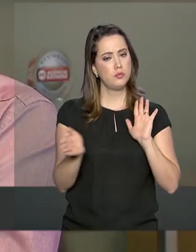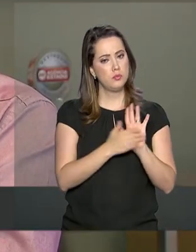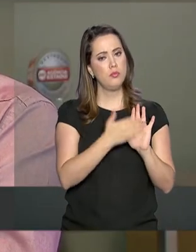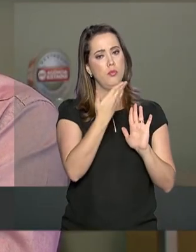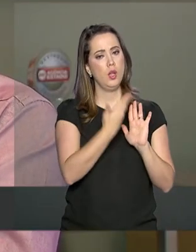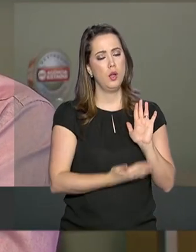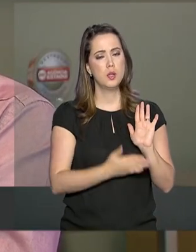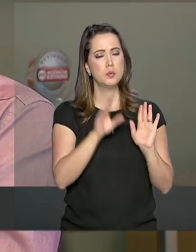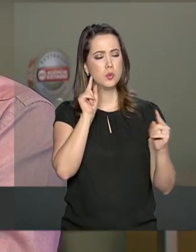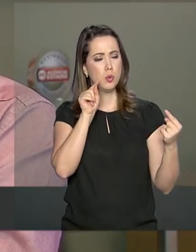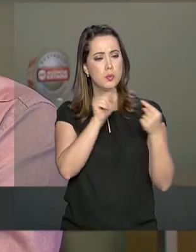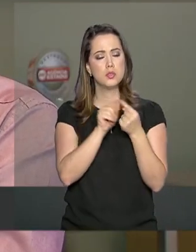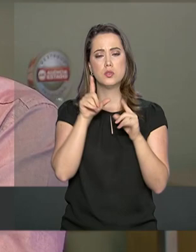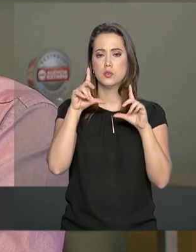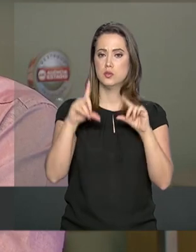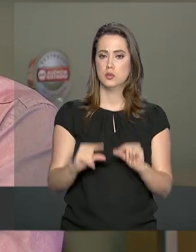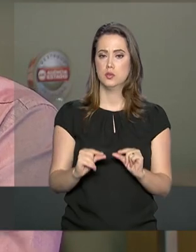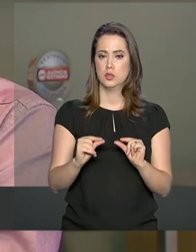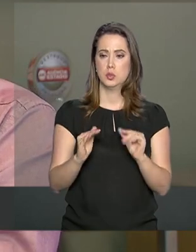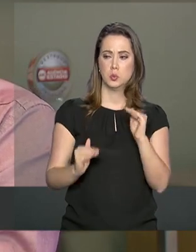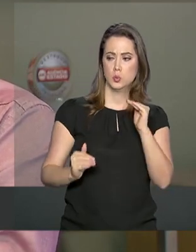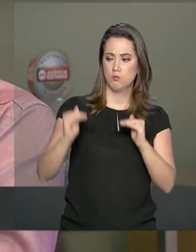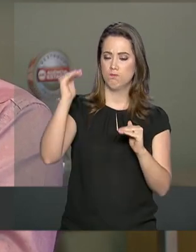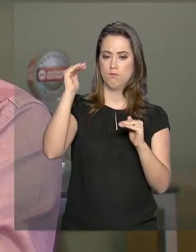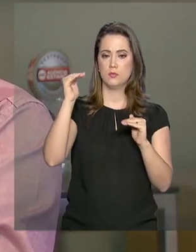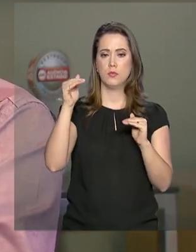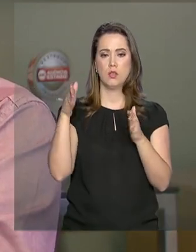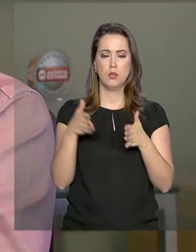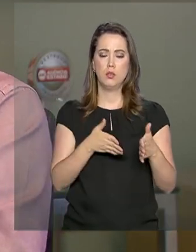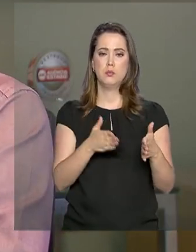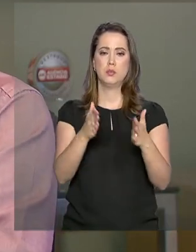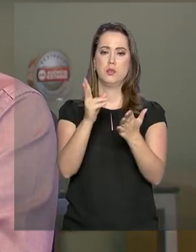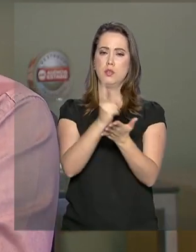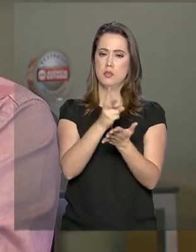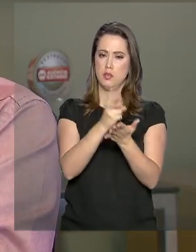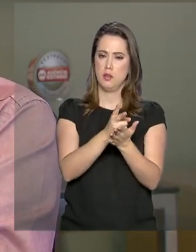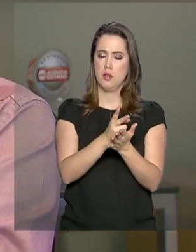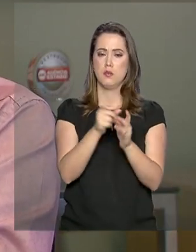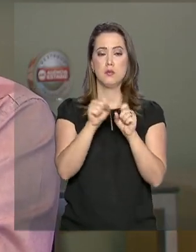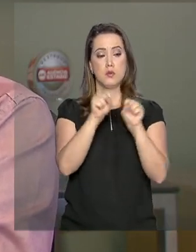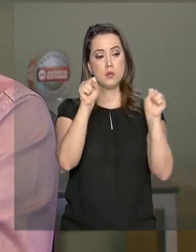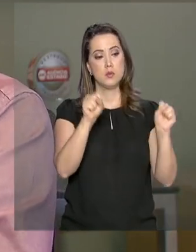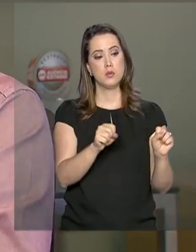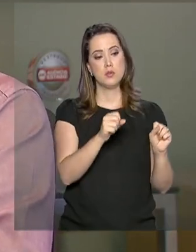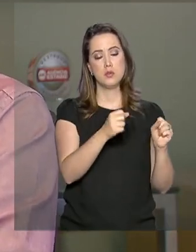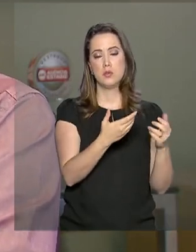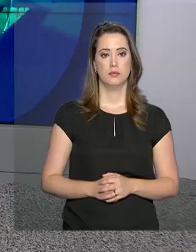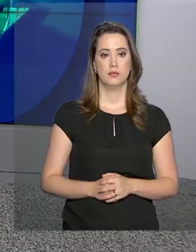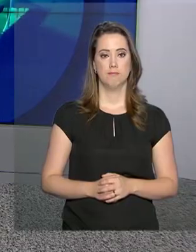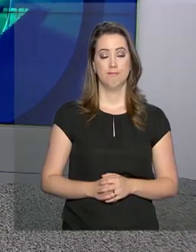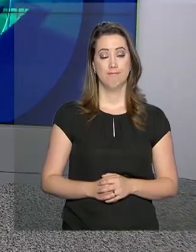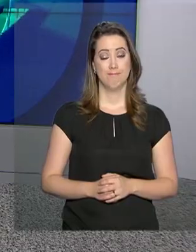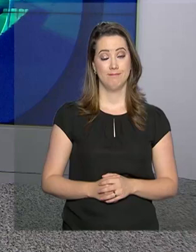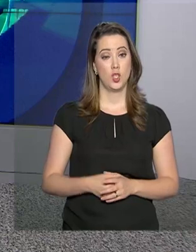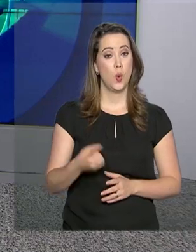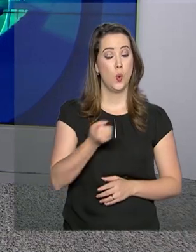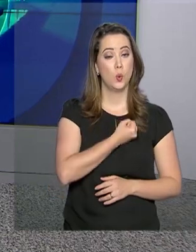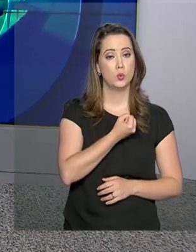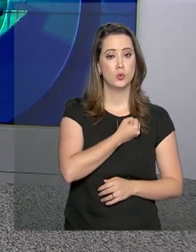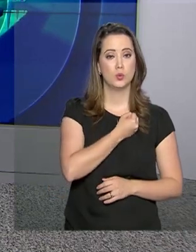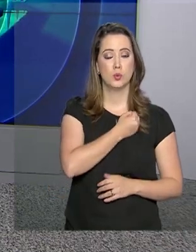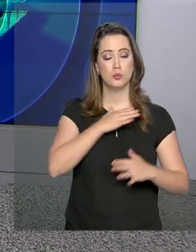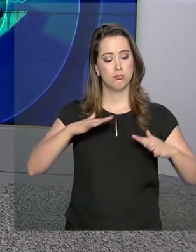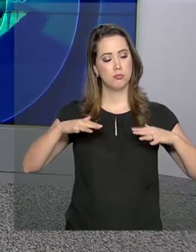vão no sentido de tentar reduzir esses privilégios e convergir as regras do sistema geral e do sistema público. O número de